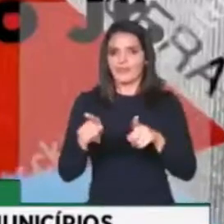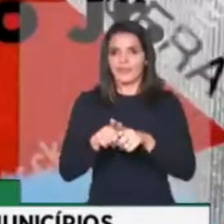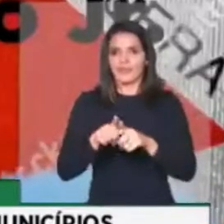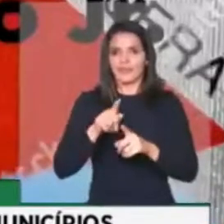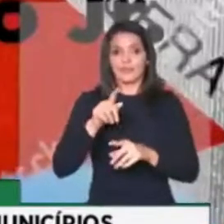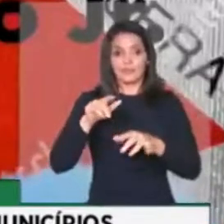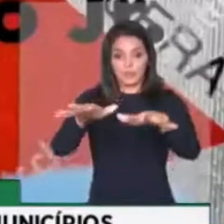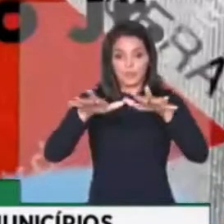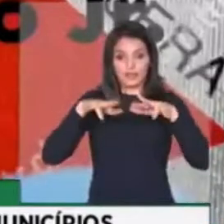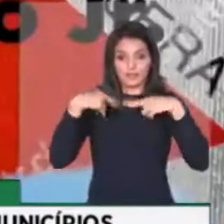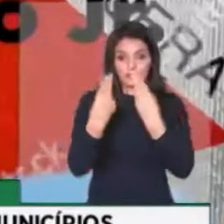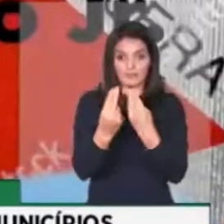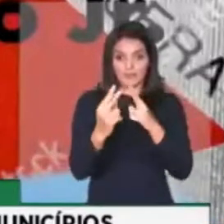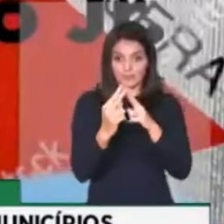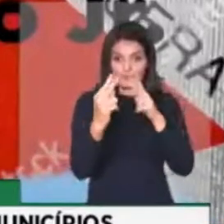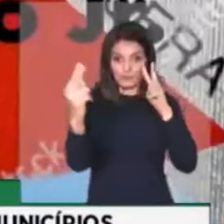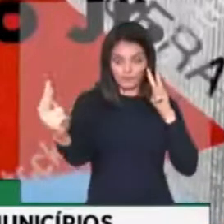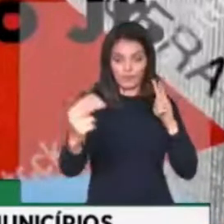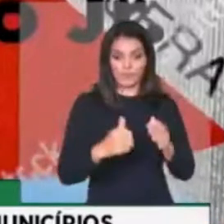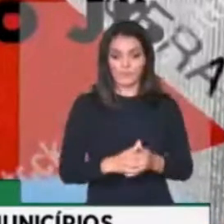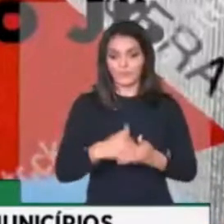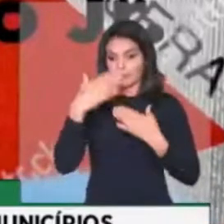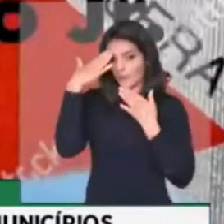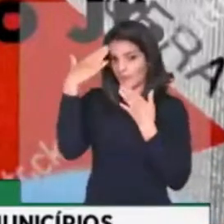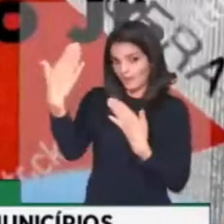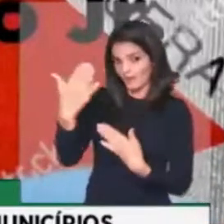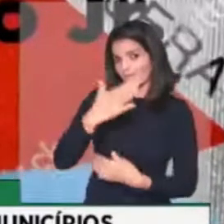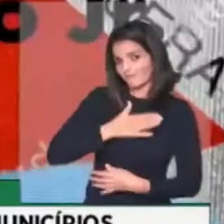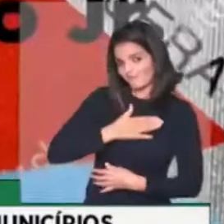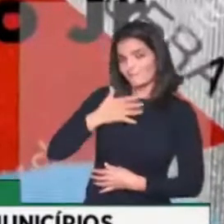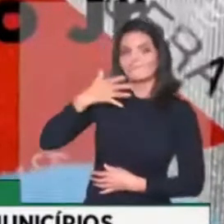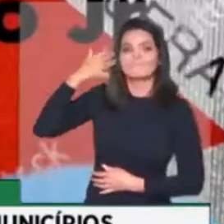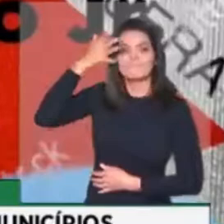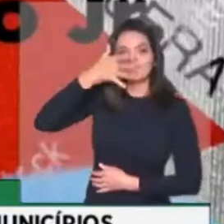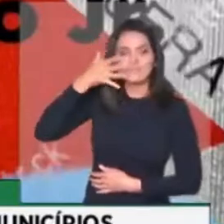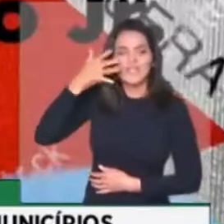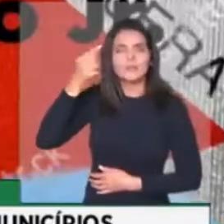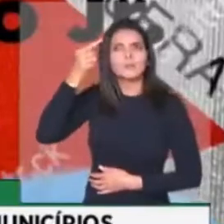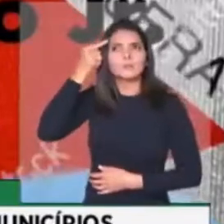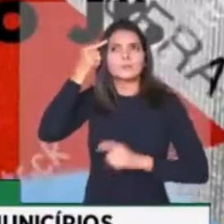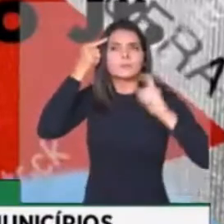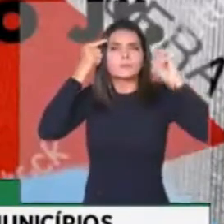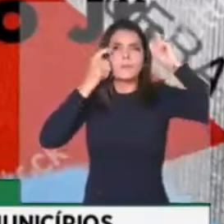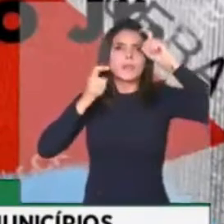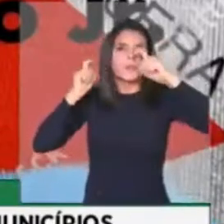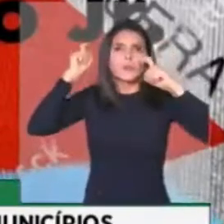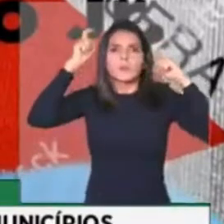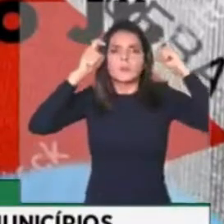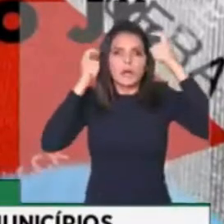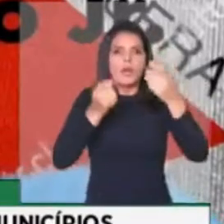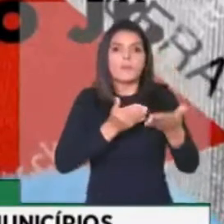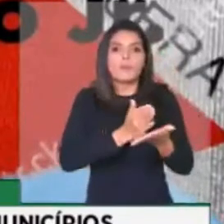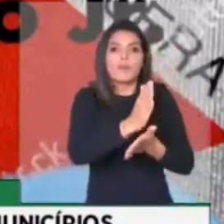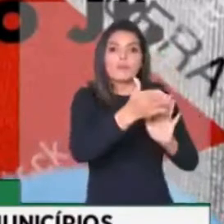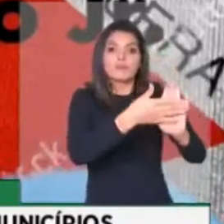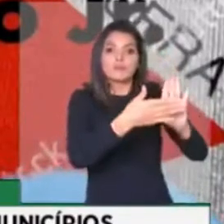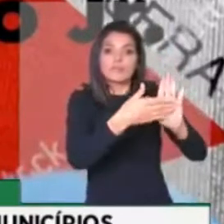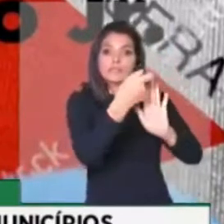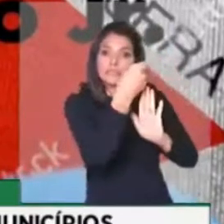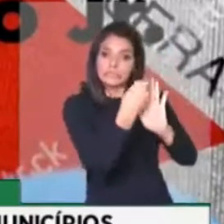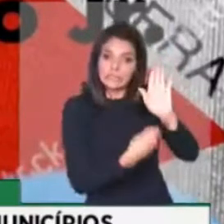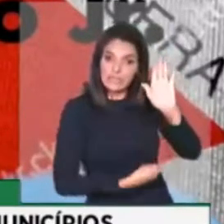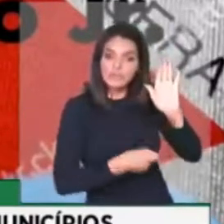remota, quero agradecer mais uma vez a palavra e preocupado com a aprovação desse texto que